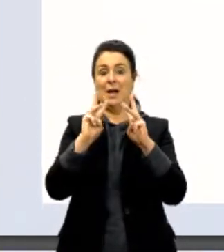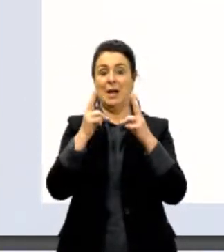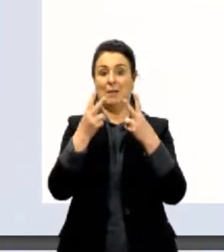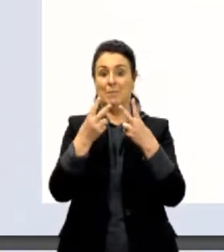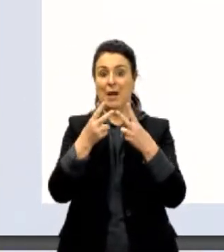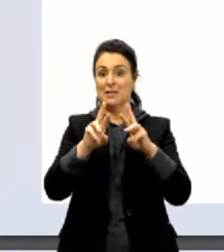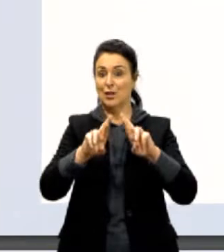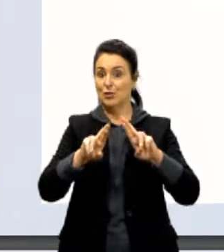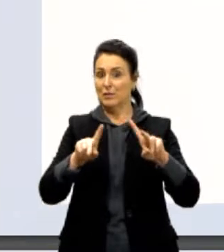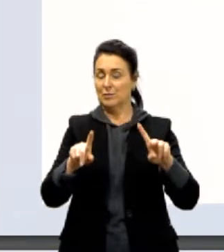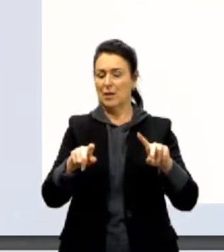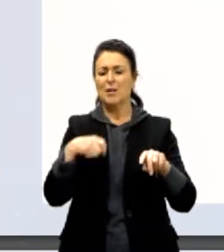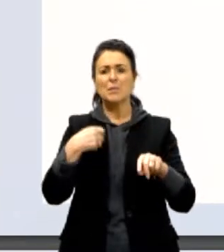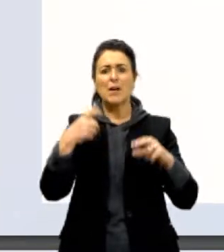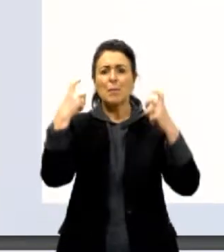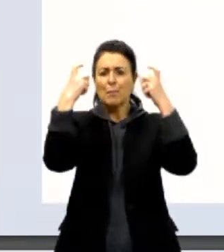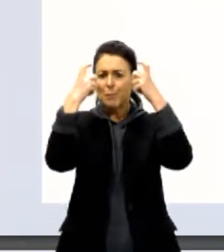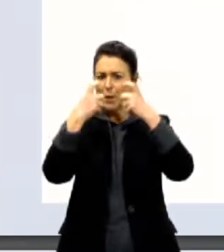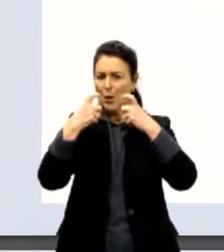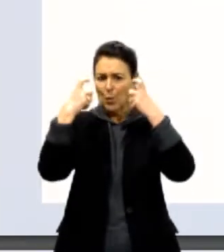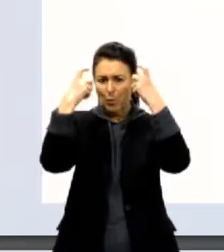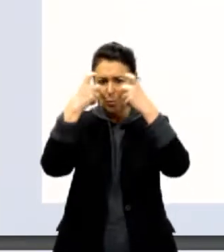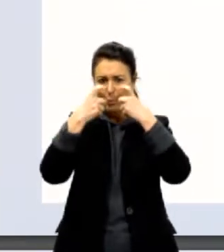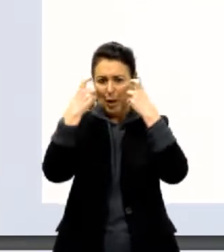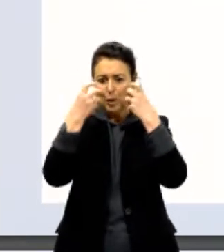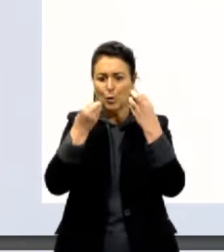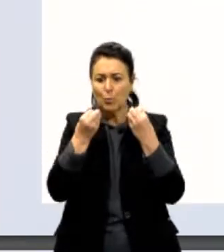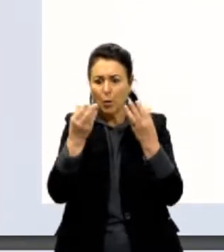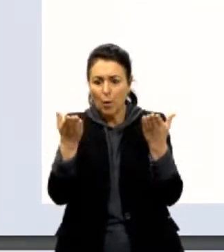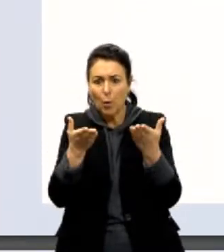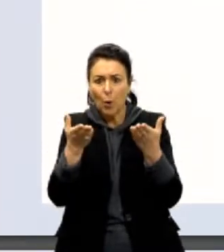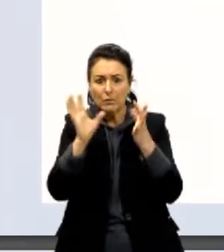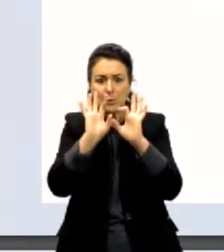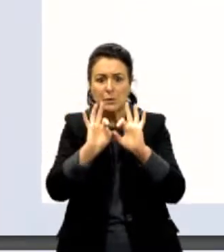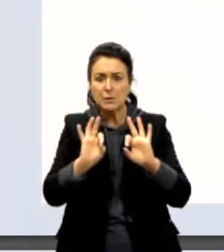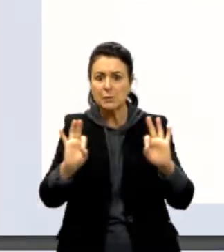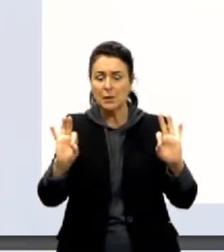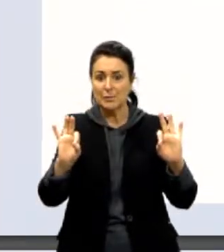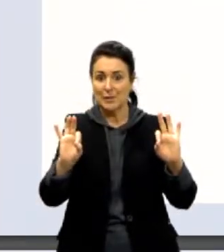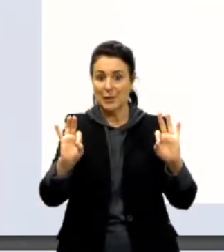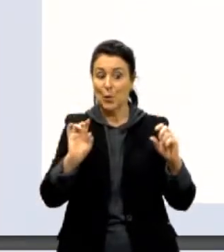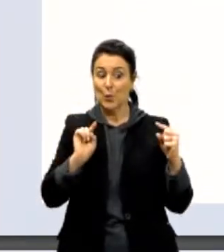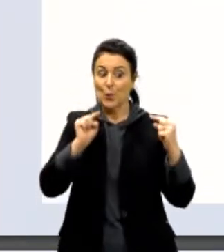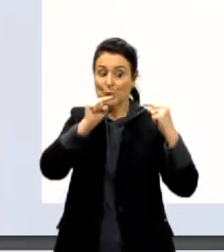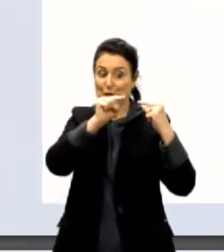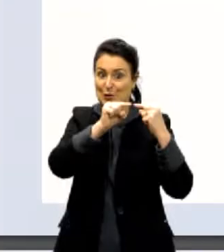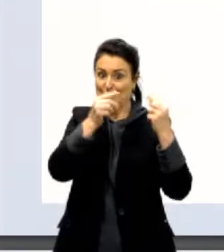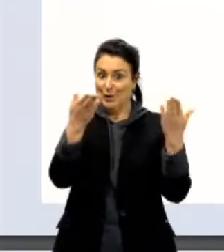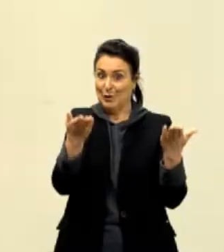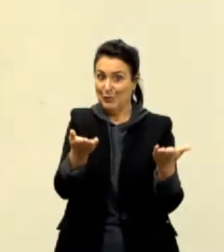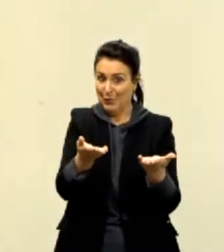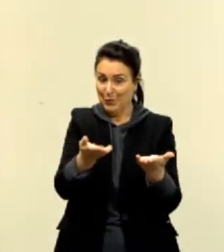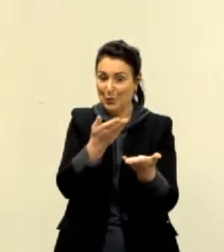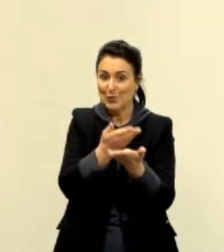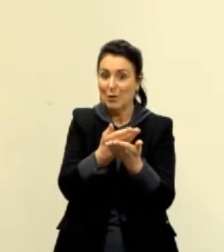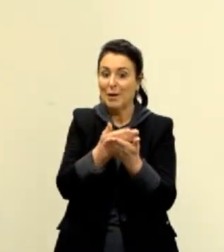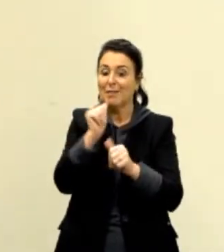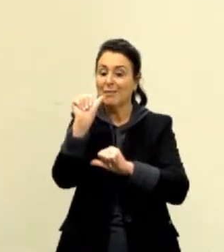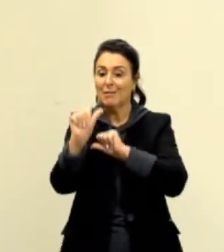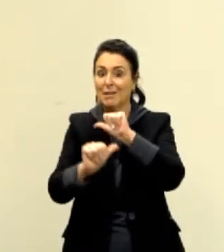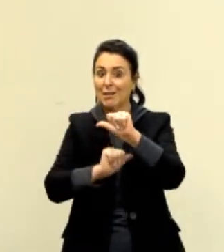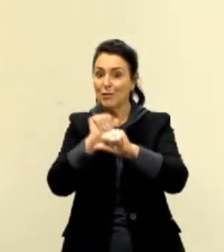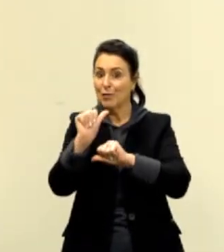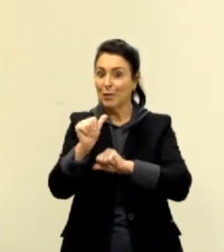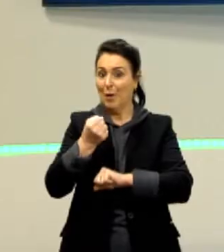Não te preocupa se você não entendeu como é que virou 5 vezes 10 na 8, porque o objetivo da aula de hoje é ensinar como transformar um número em